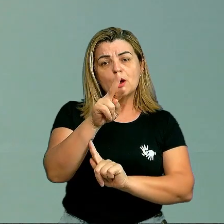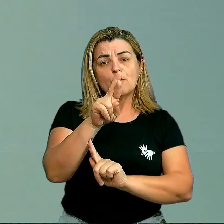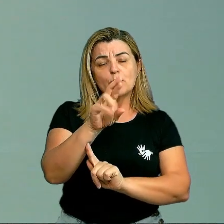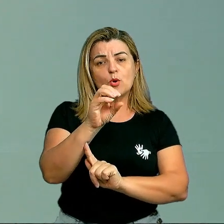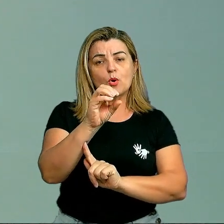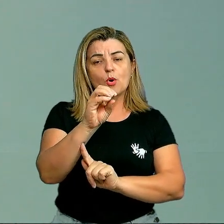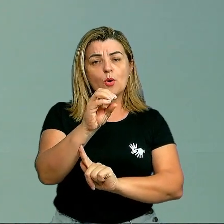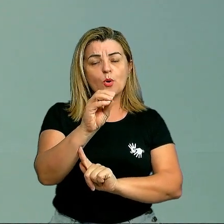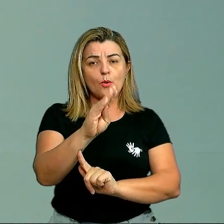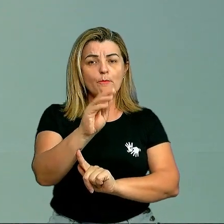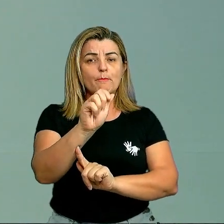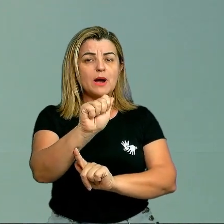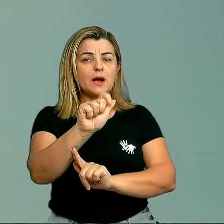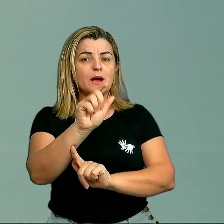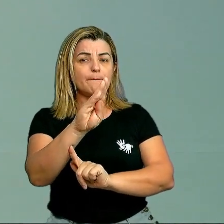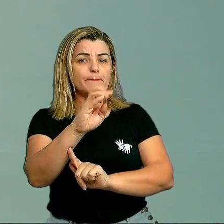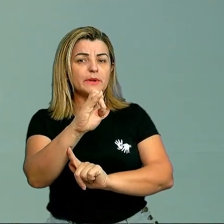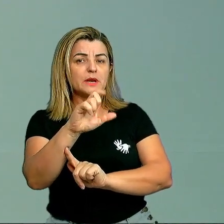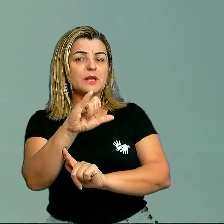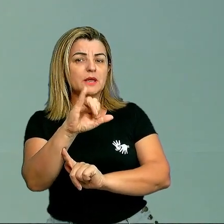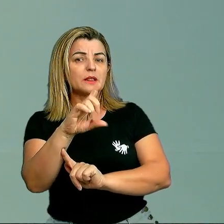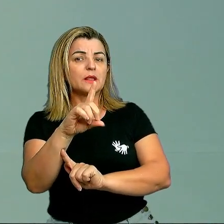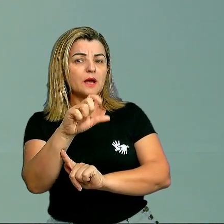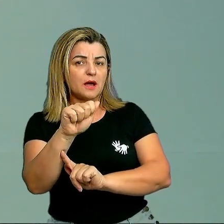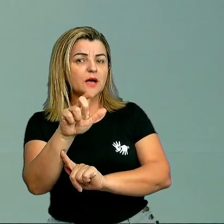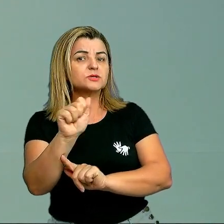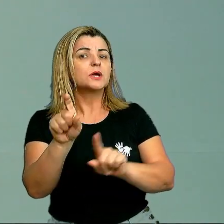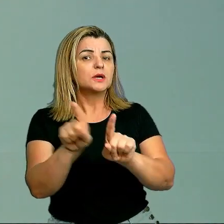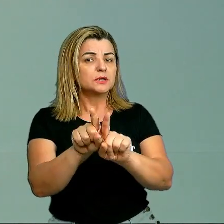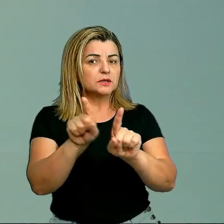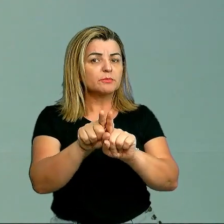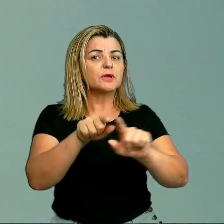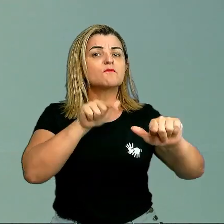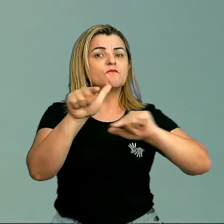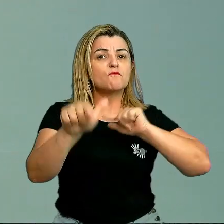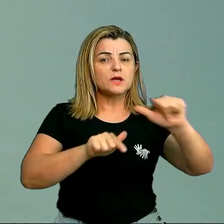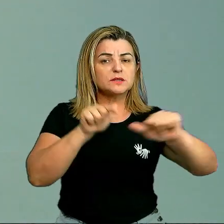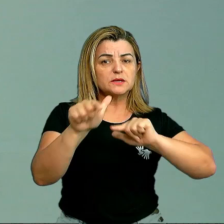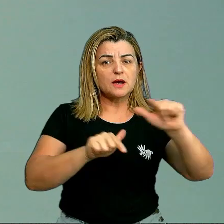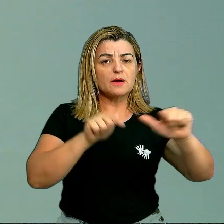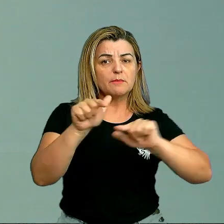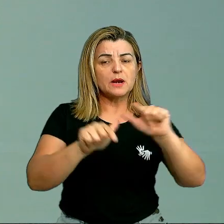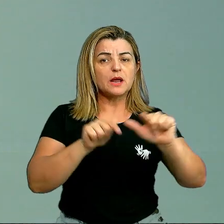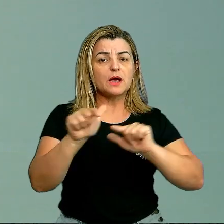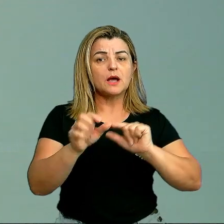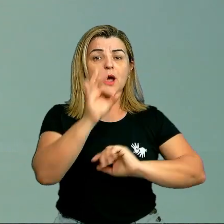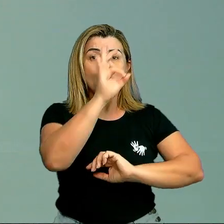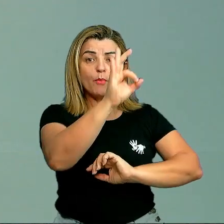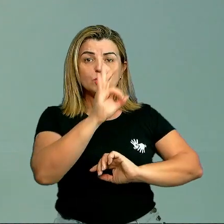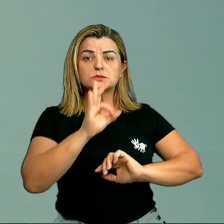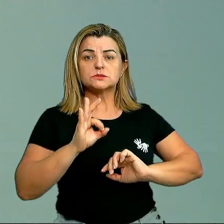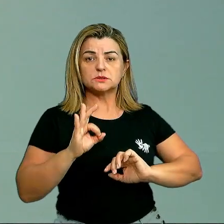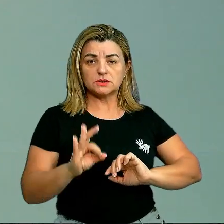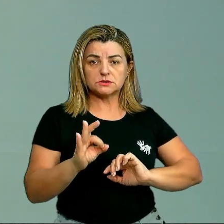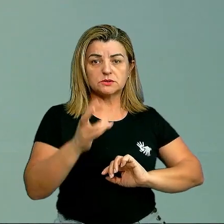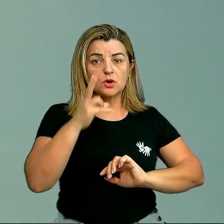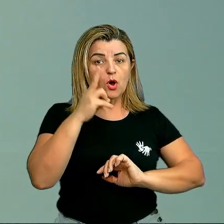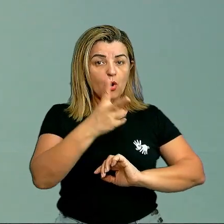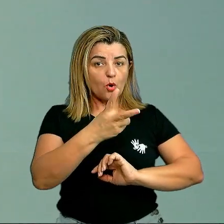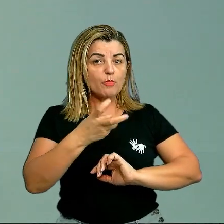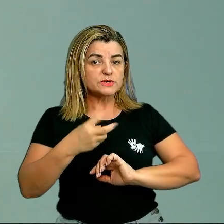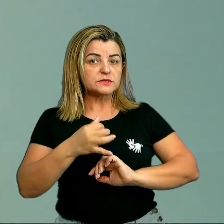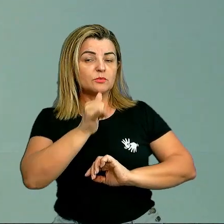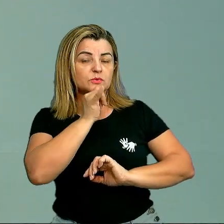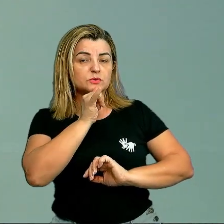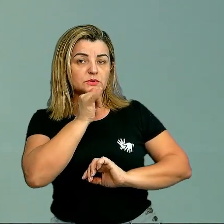porcentagem. Tudo bem? Então antes de eu continuar ali a questão, podemos observar um exemplo aí.